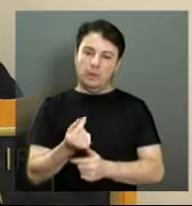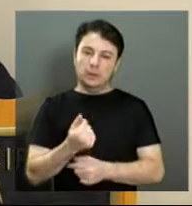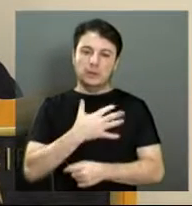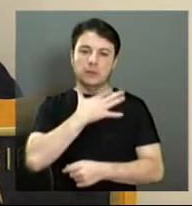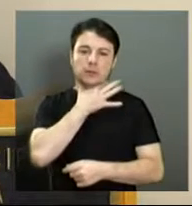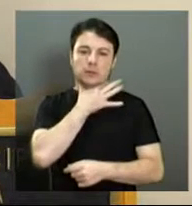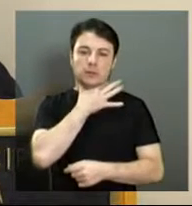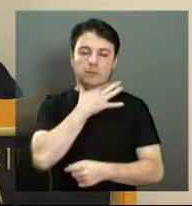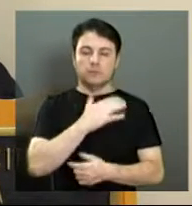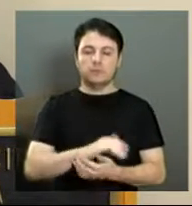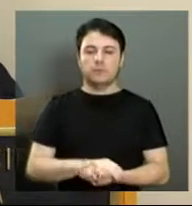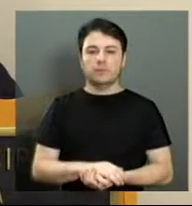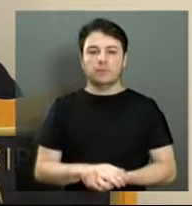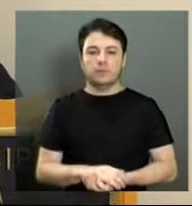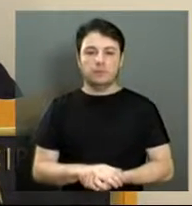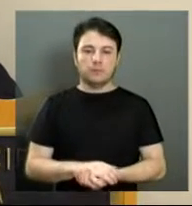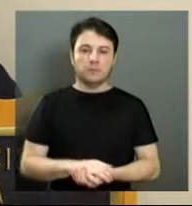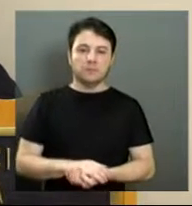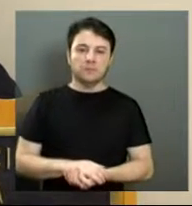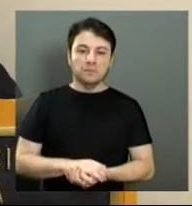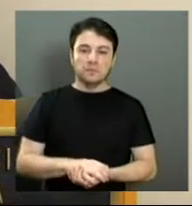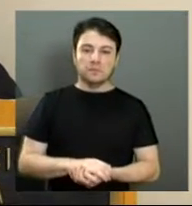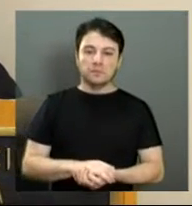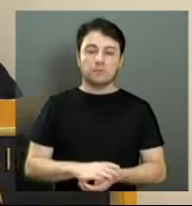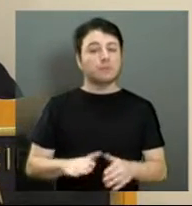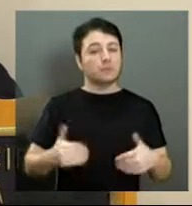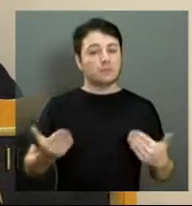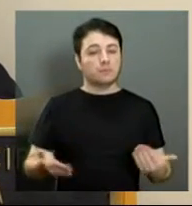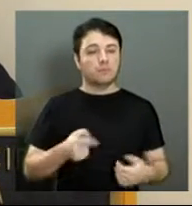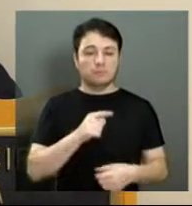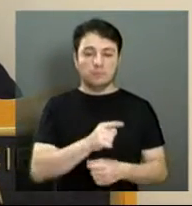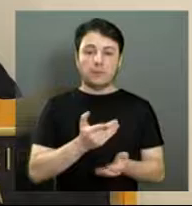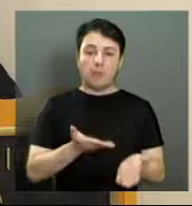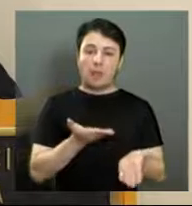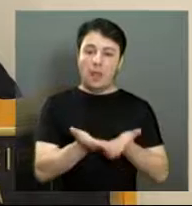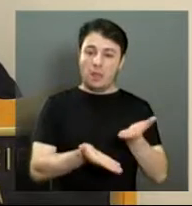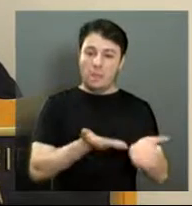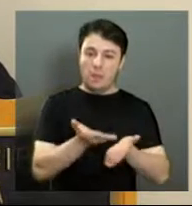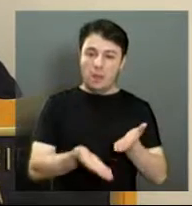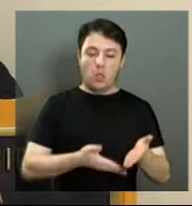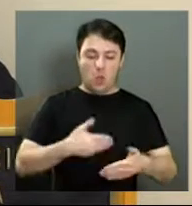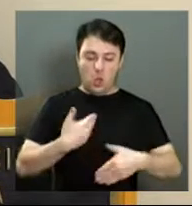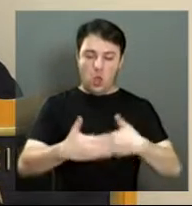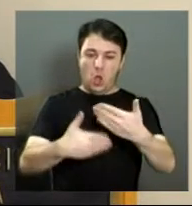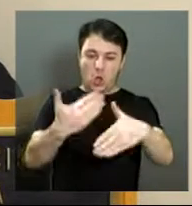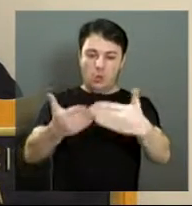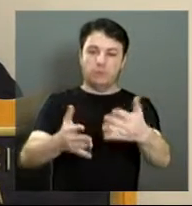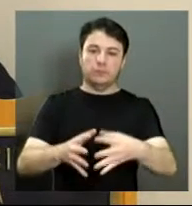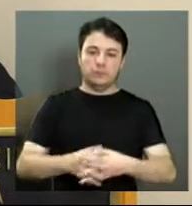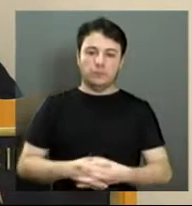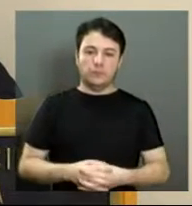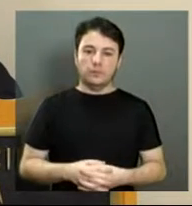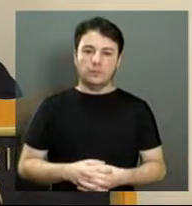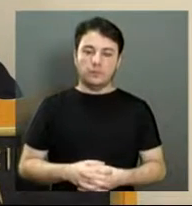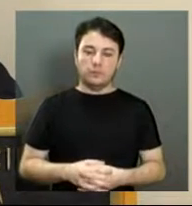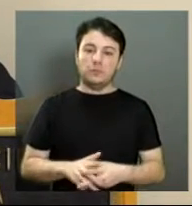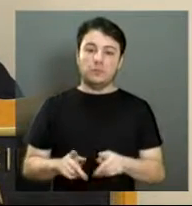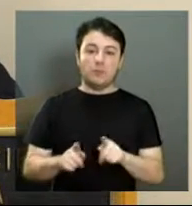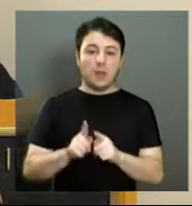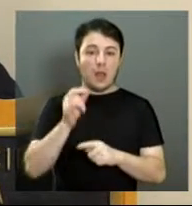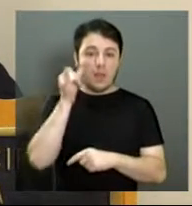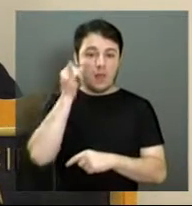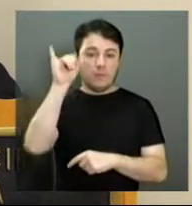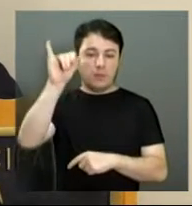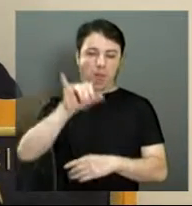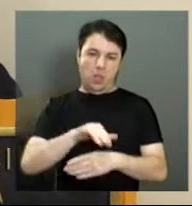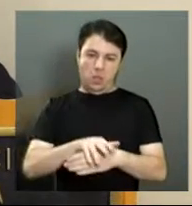E esta ação garante a continuidade do tratamento e promove o bem-estar. Além de prevenir doenças, o